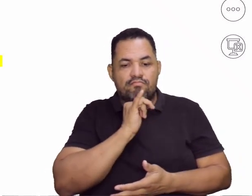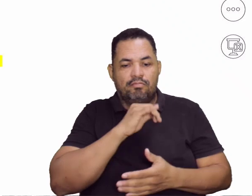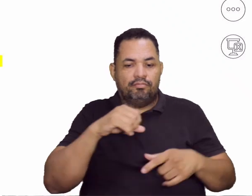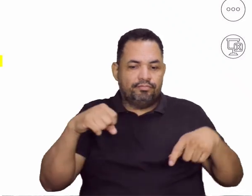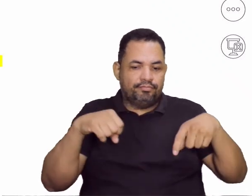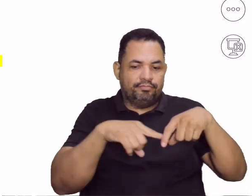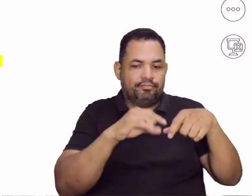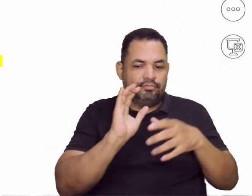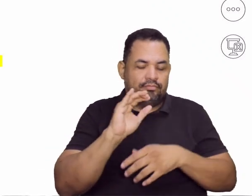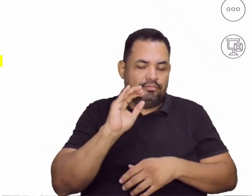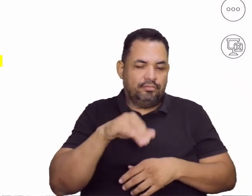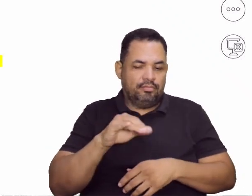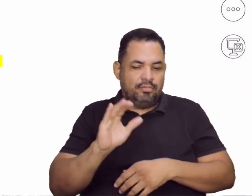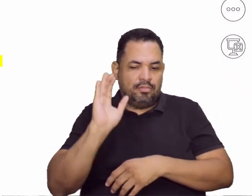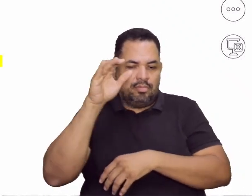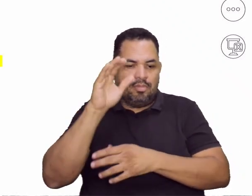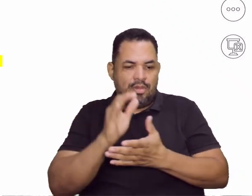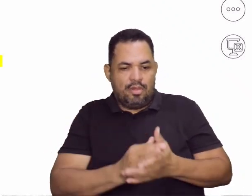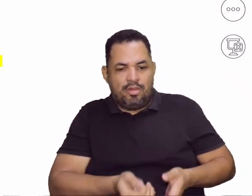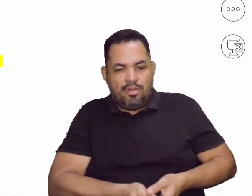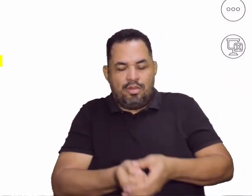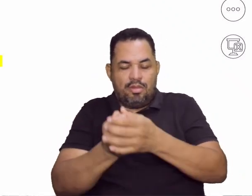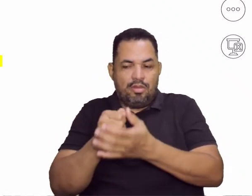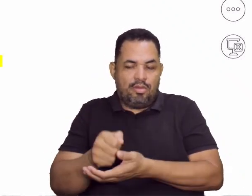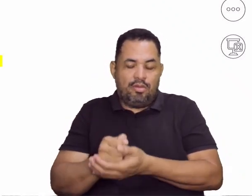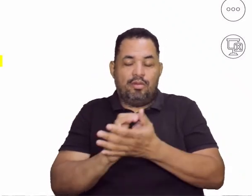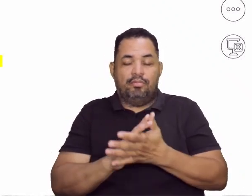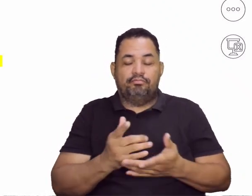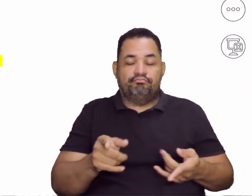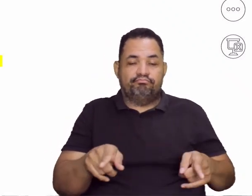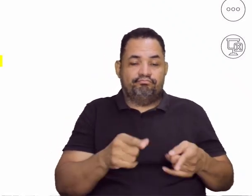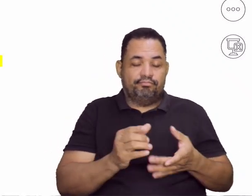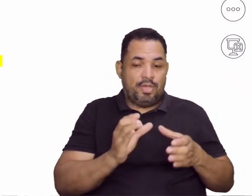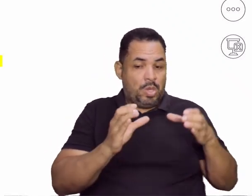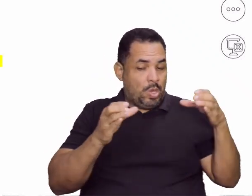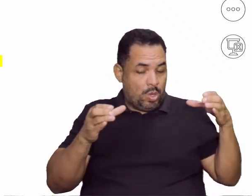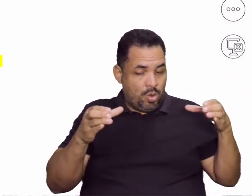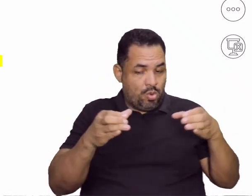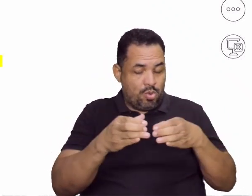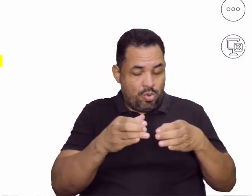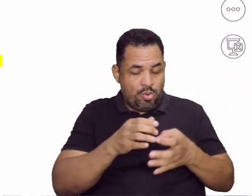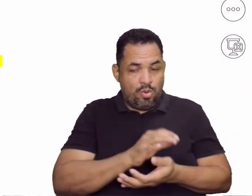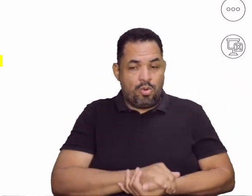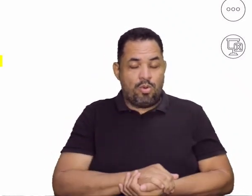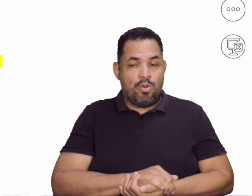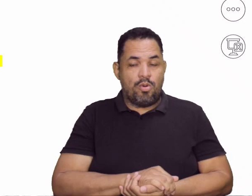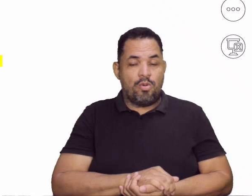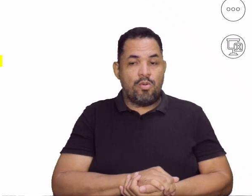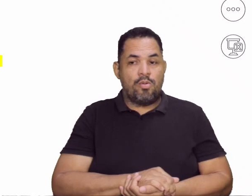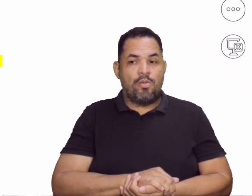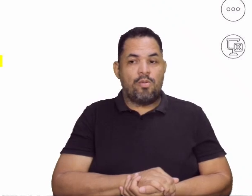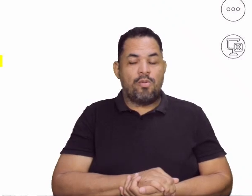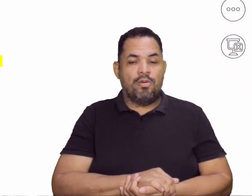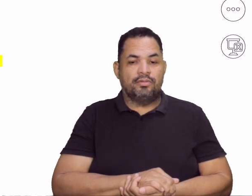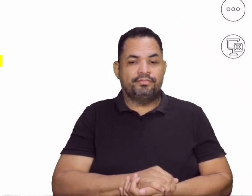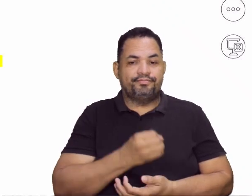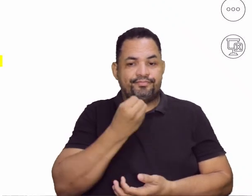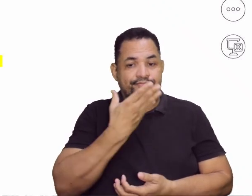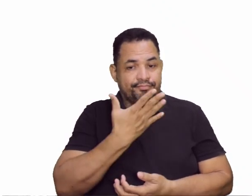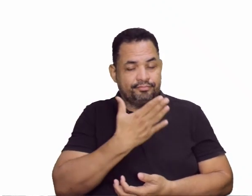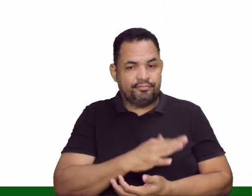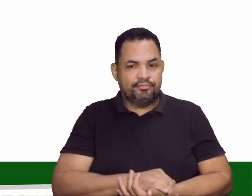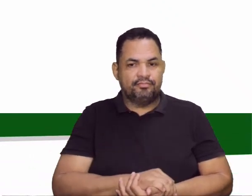futebol, o basquete, o vôlei, né? Esses esportes coletivos de um modo geral vão entrar aqui. Tudo bem?